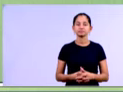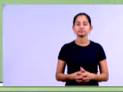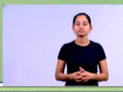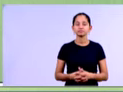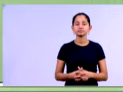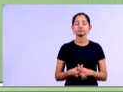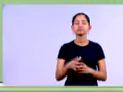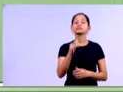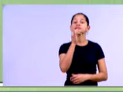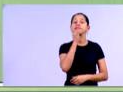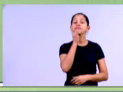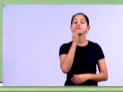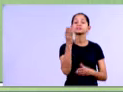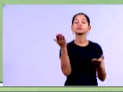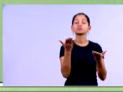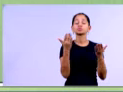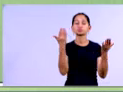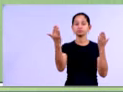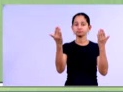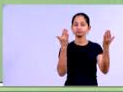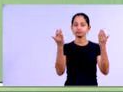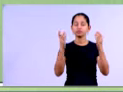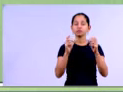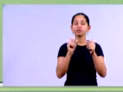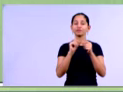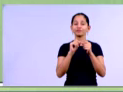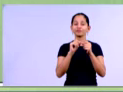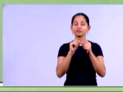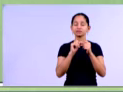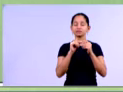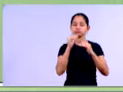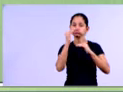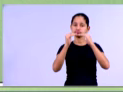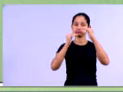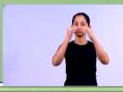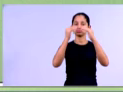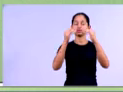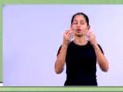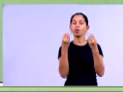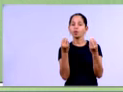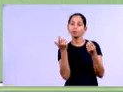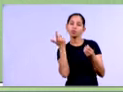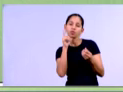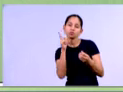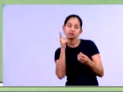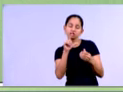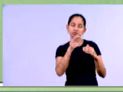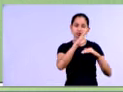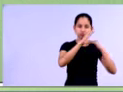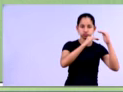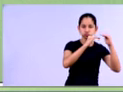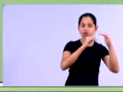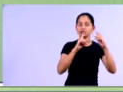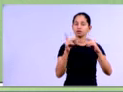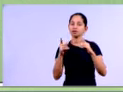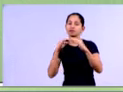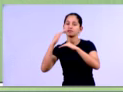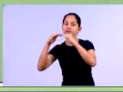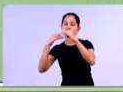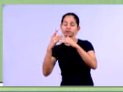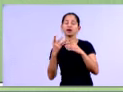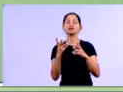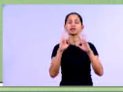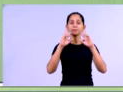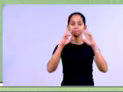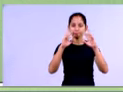Bom, vamos comparar agora a evolução, né, de cada conta, referente ao exercício de 2013 em relação a 2012, né? Nós já vimos aqui